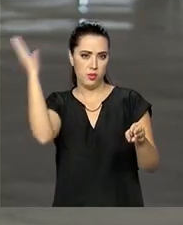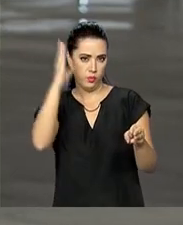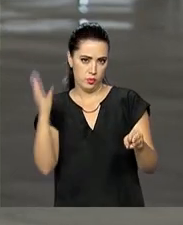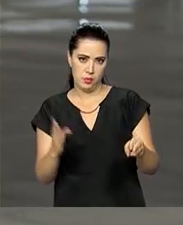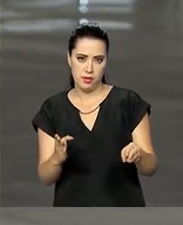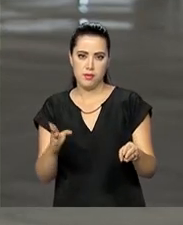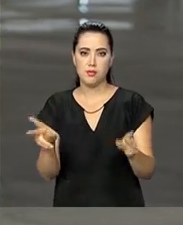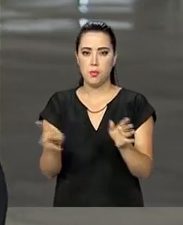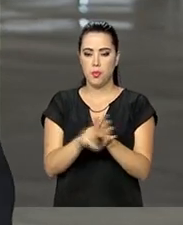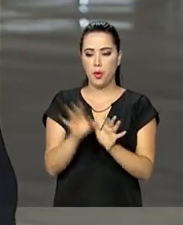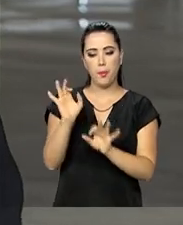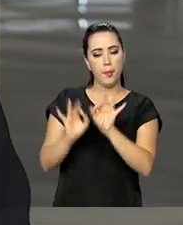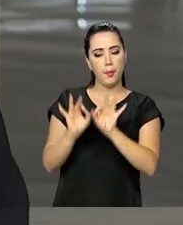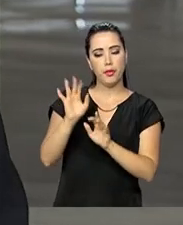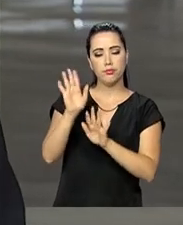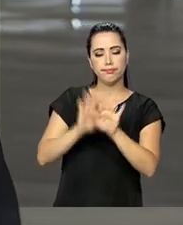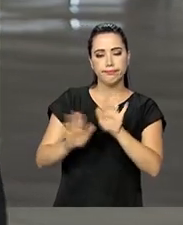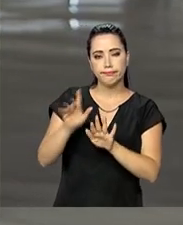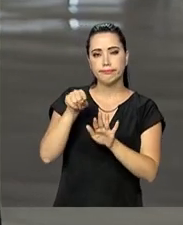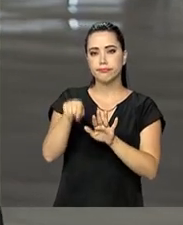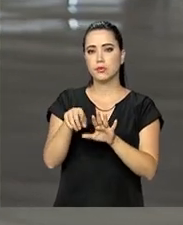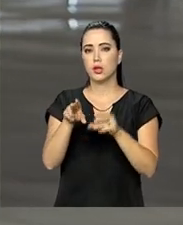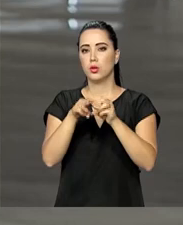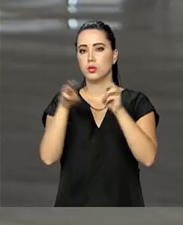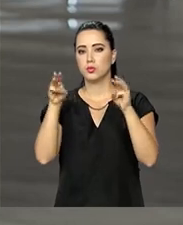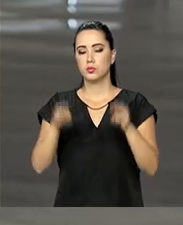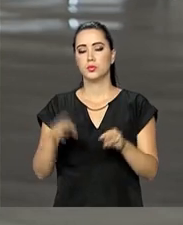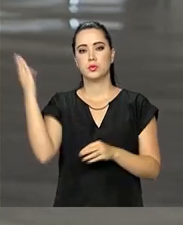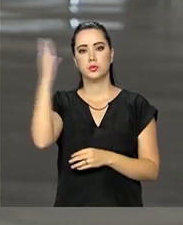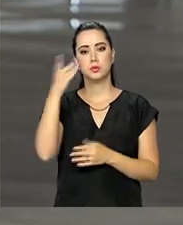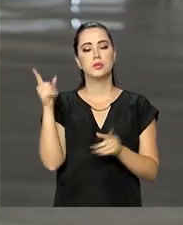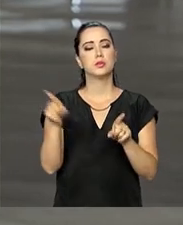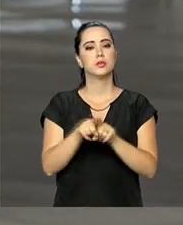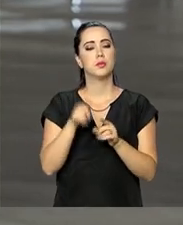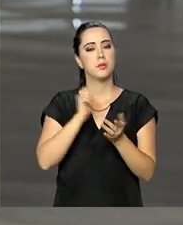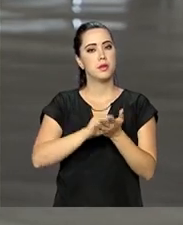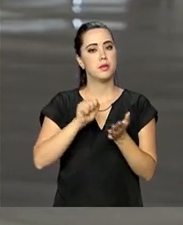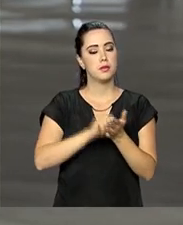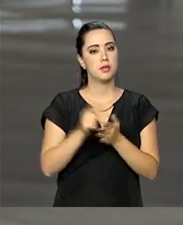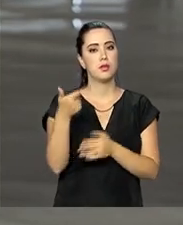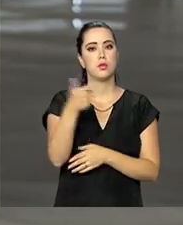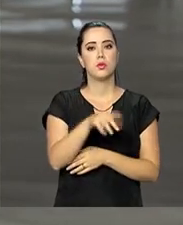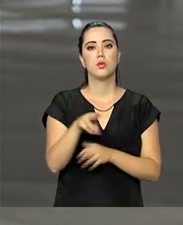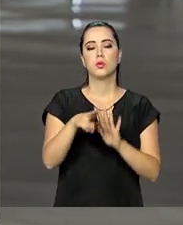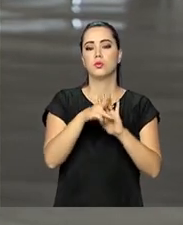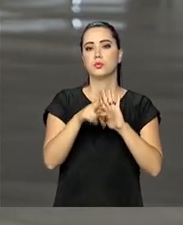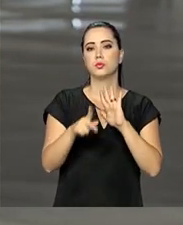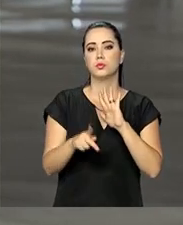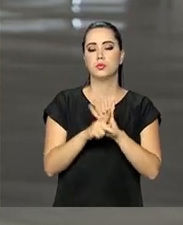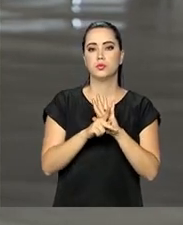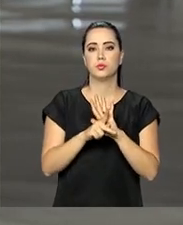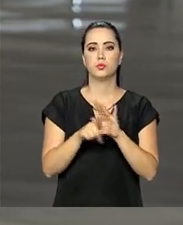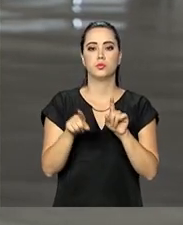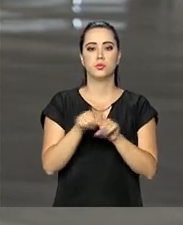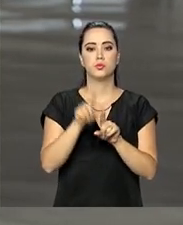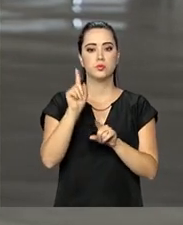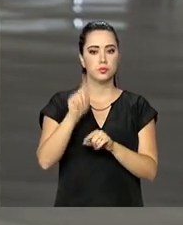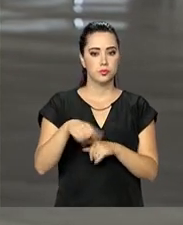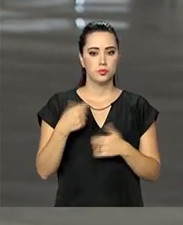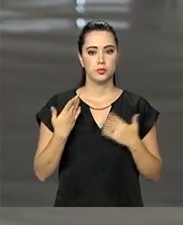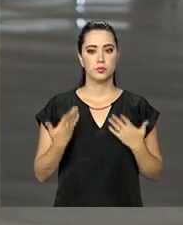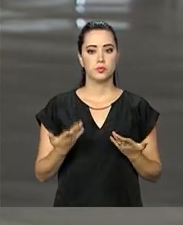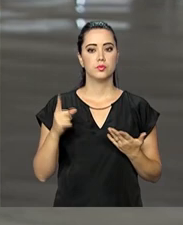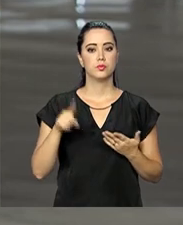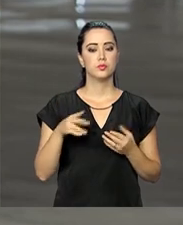cerimônia aqui no Palácio do Planalto, quando também deve ser assinada uma outra MP, uma outra medida provisória aí